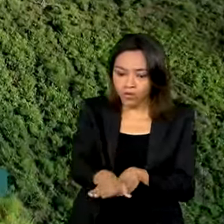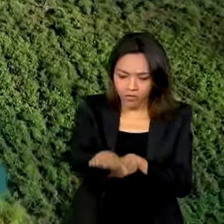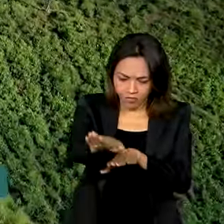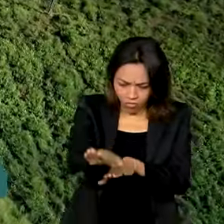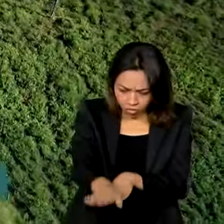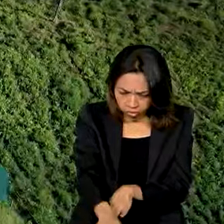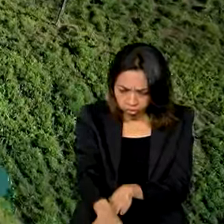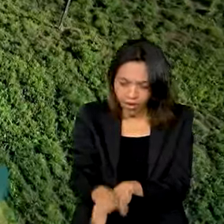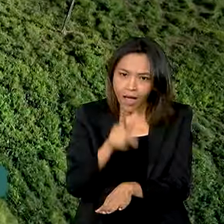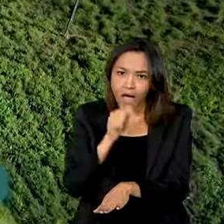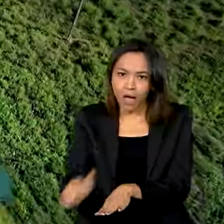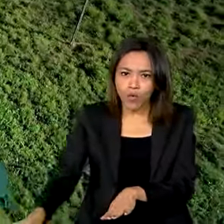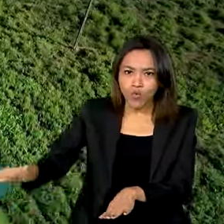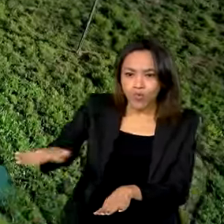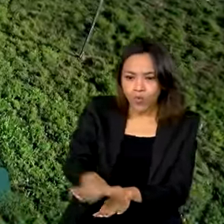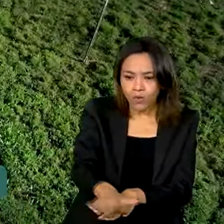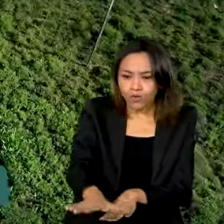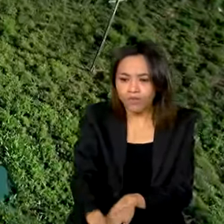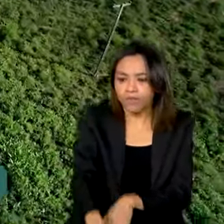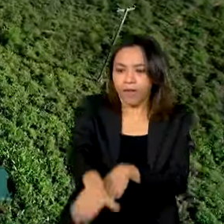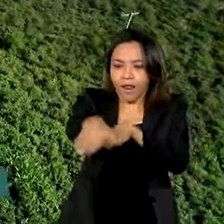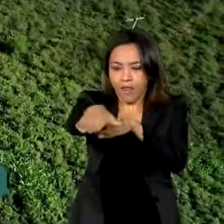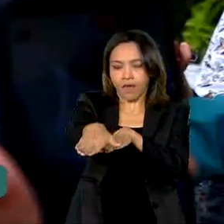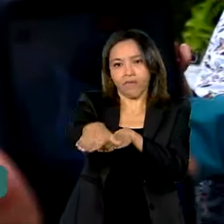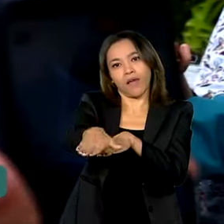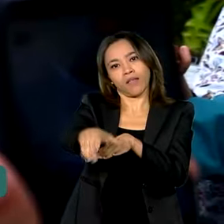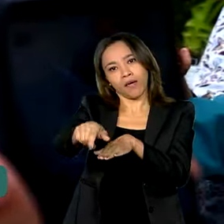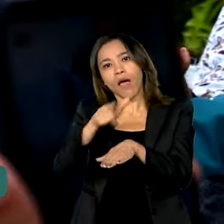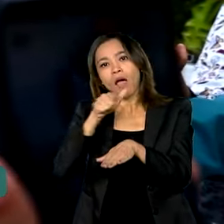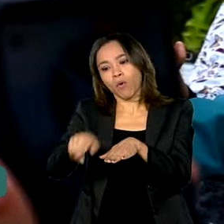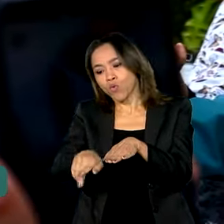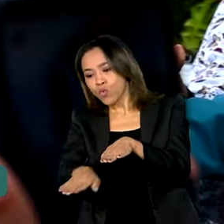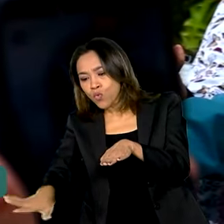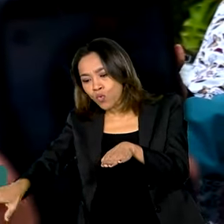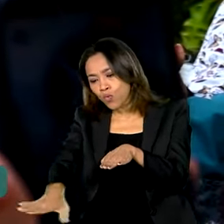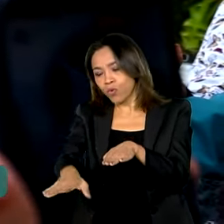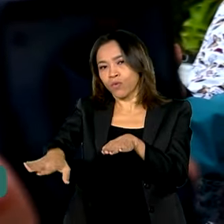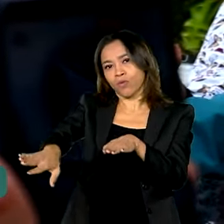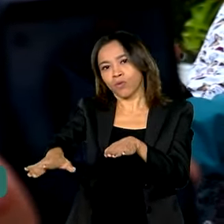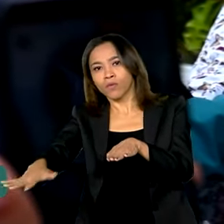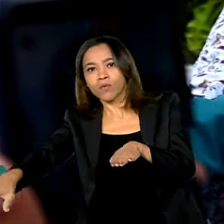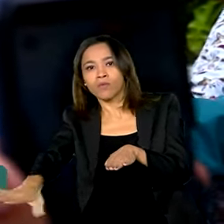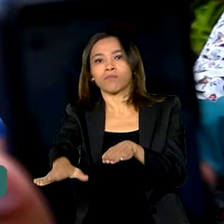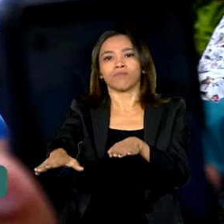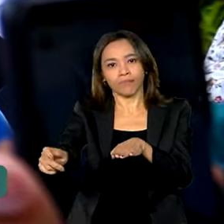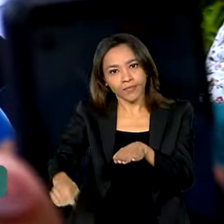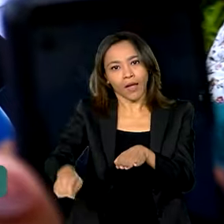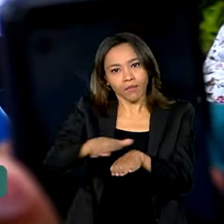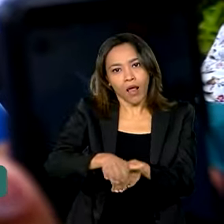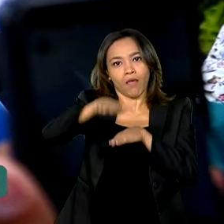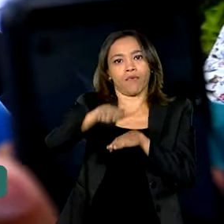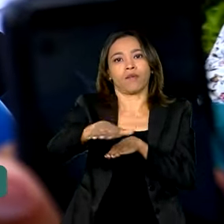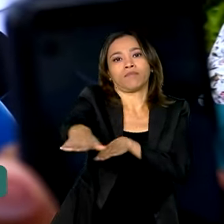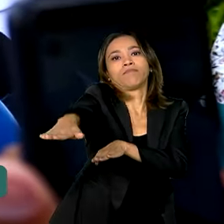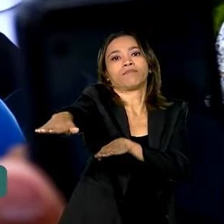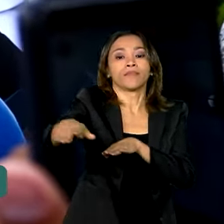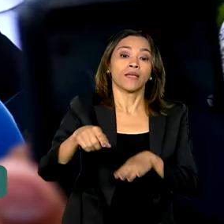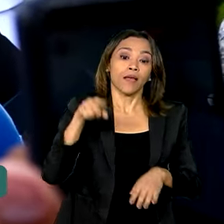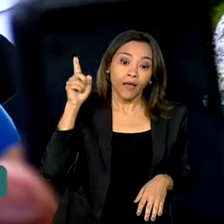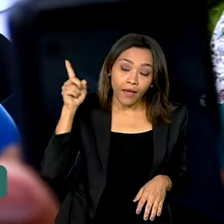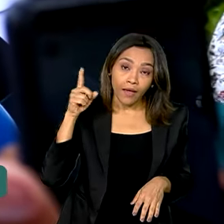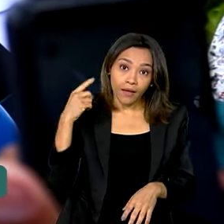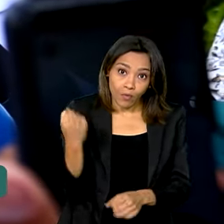evita que a água se acumule sobre a superfície das estradas. É uma obra de 600 milhões de reais e é a demonstração